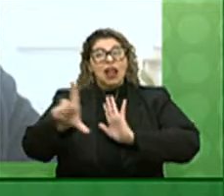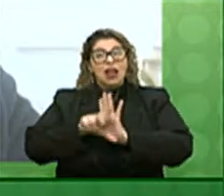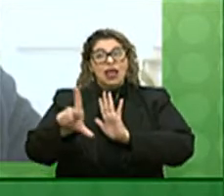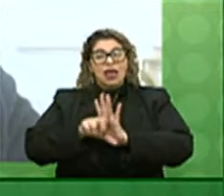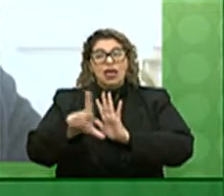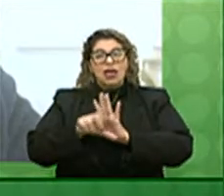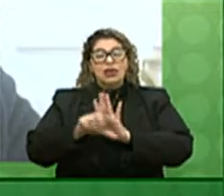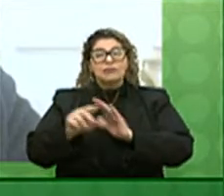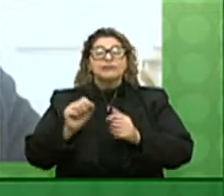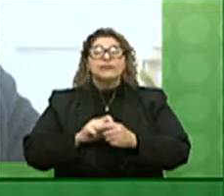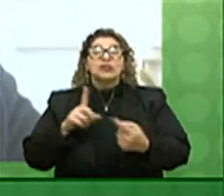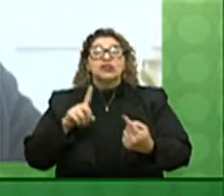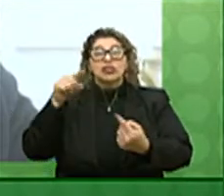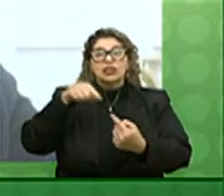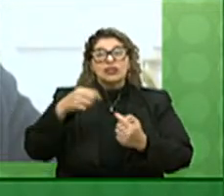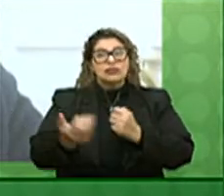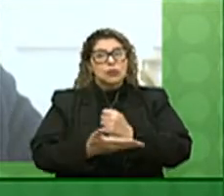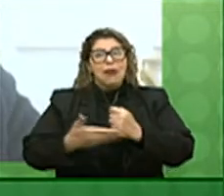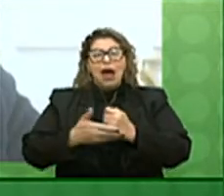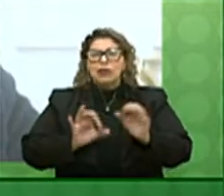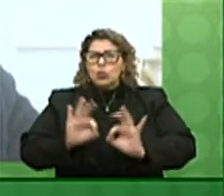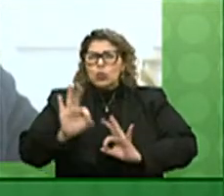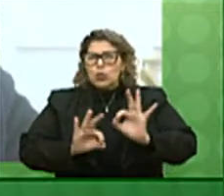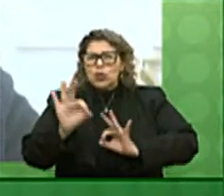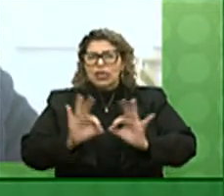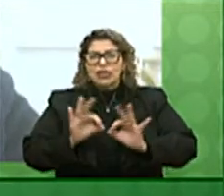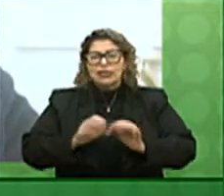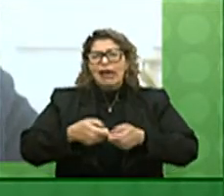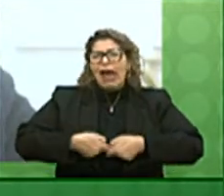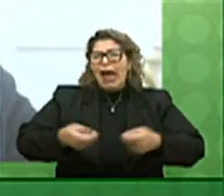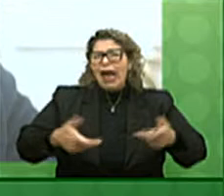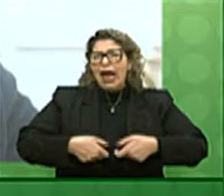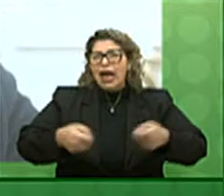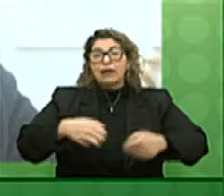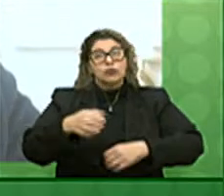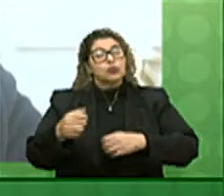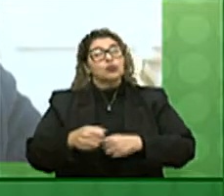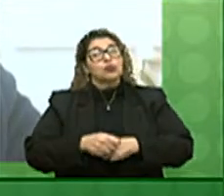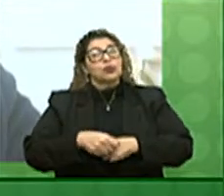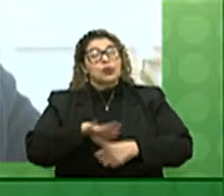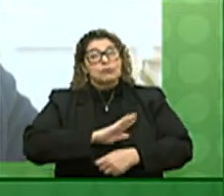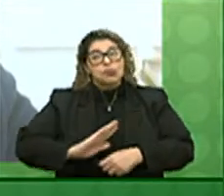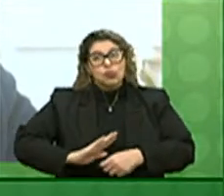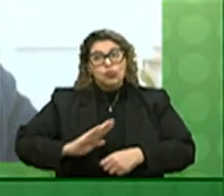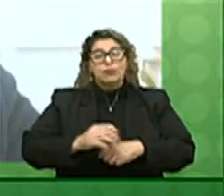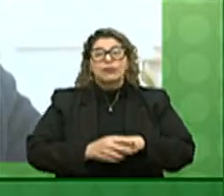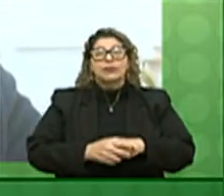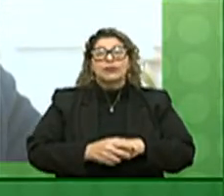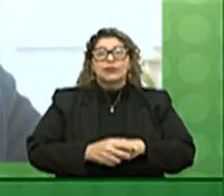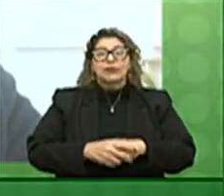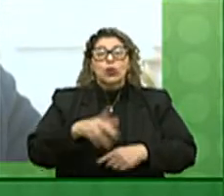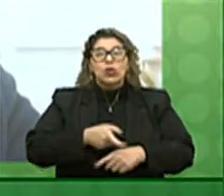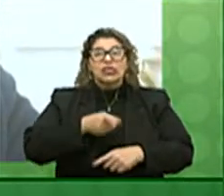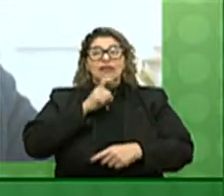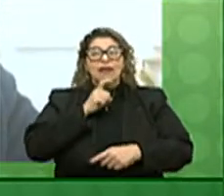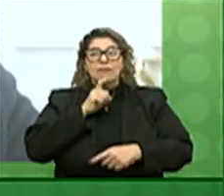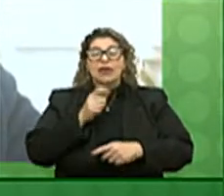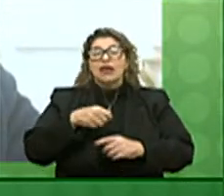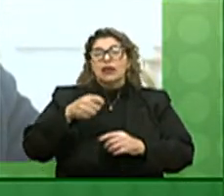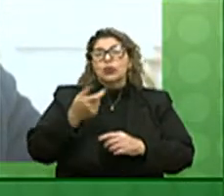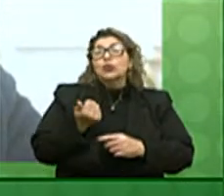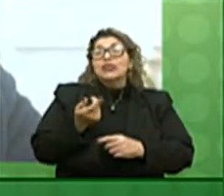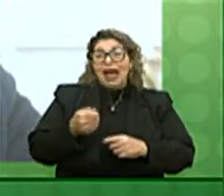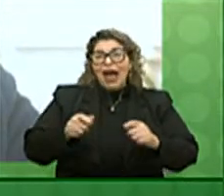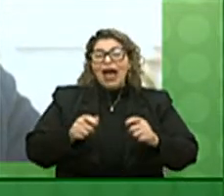Diretrizes Orçamentárias, com ajustes nas despesas públicas, com congelamento de gastos